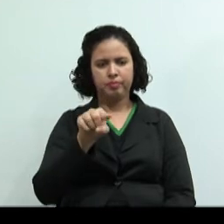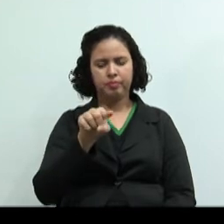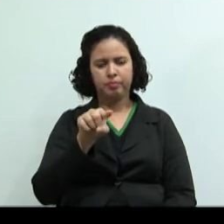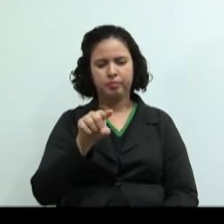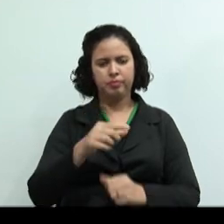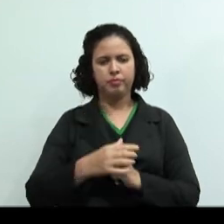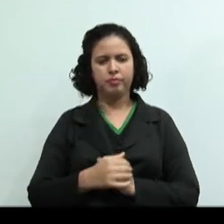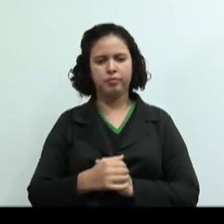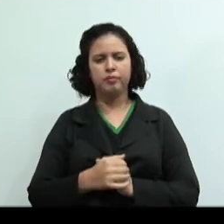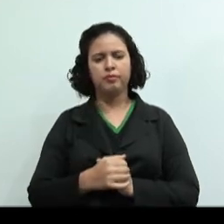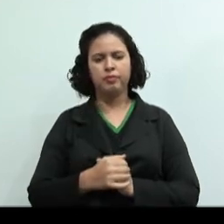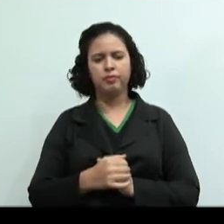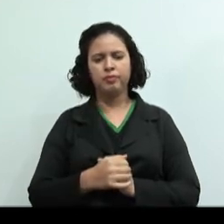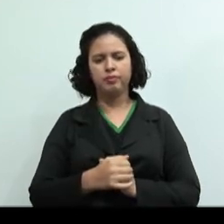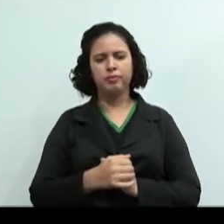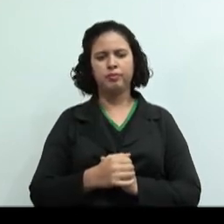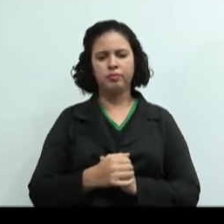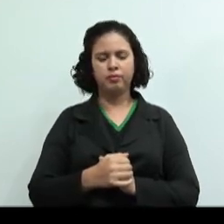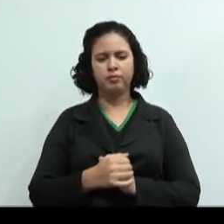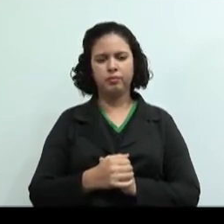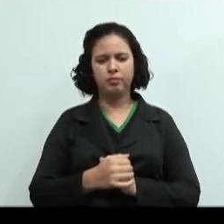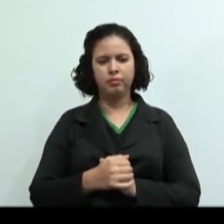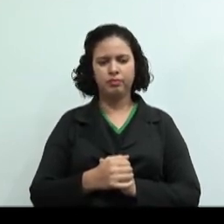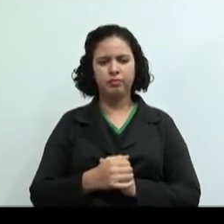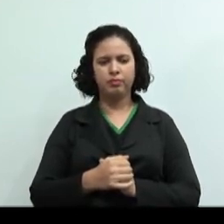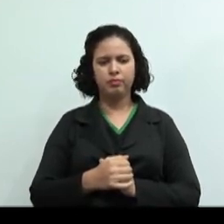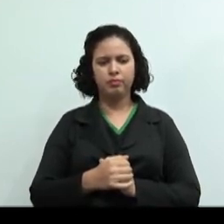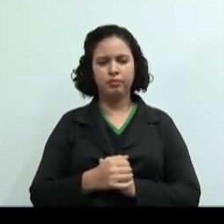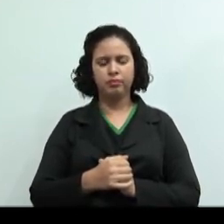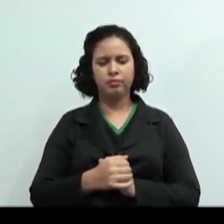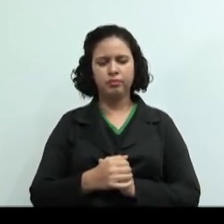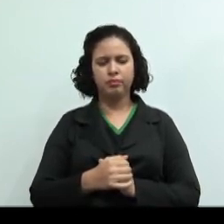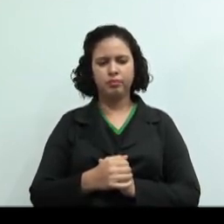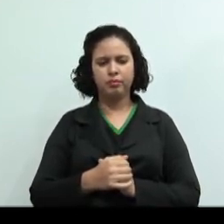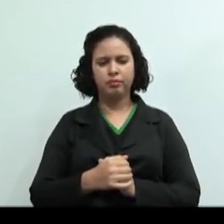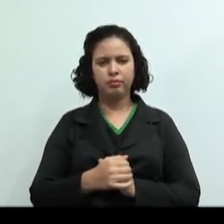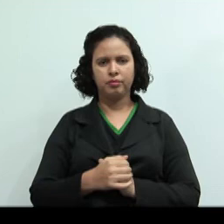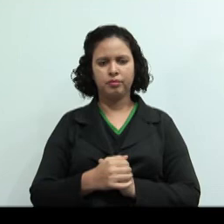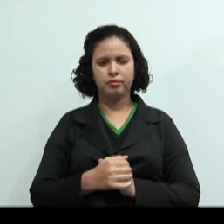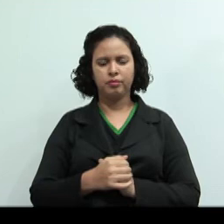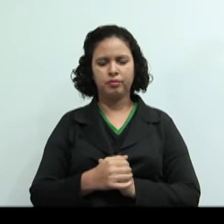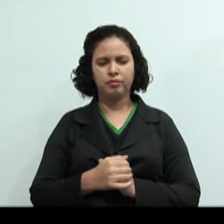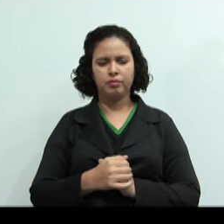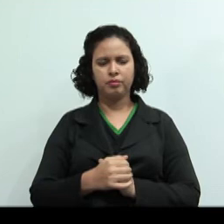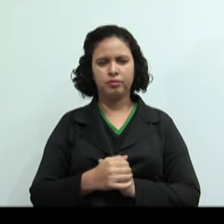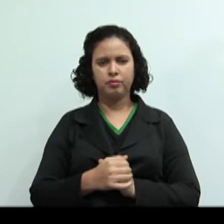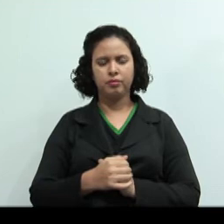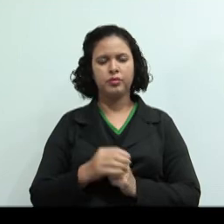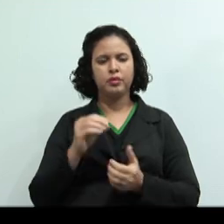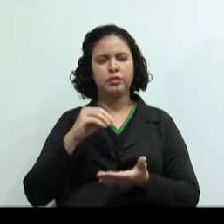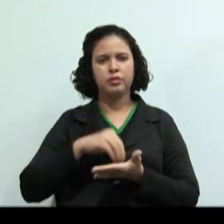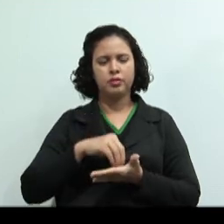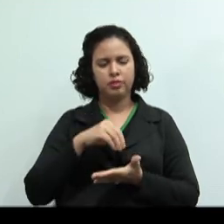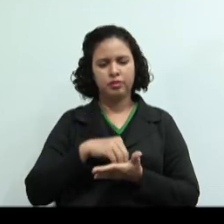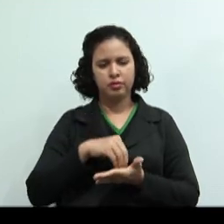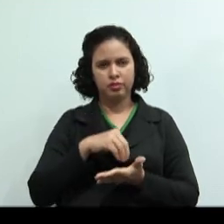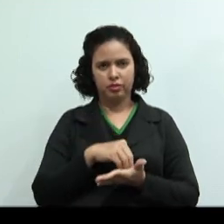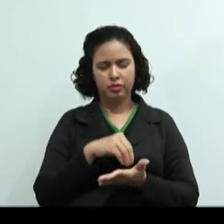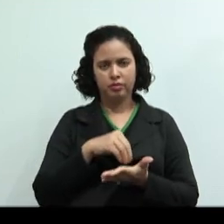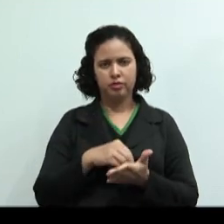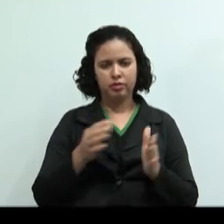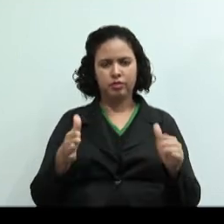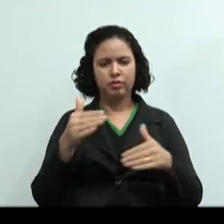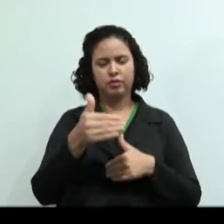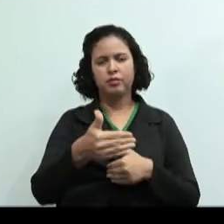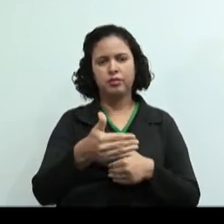ajustar aqui. Não dá para a gente escrever aqui que nós estamos sem lousa, mas aí ficou faltando aqui embalagem de fábrica.